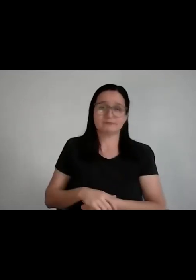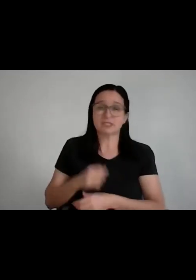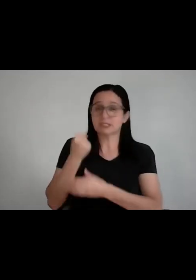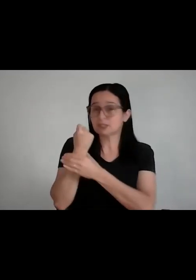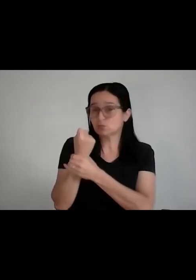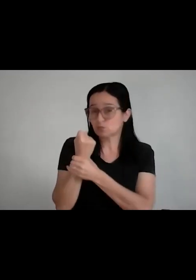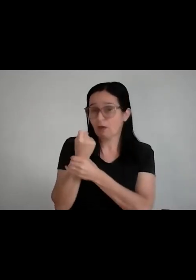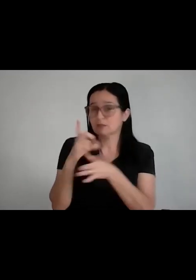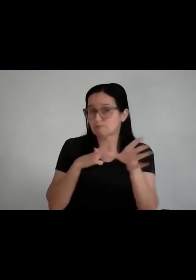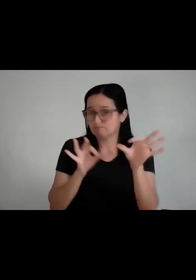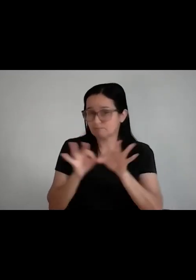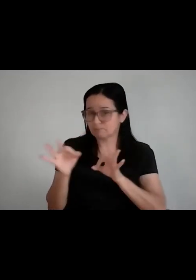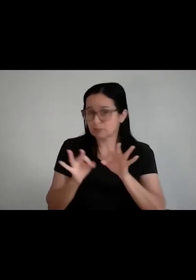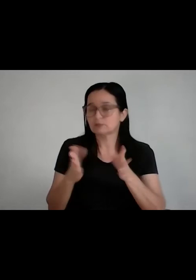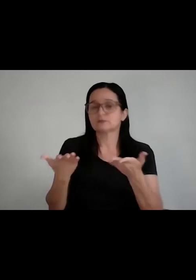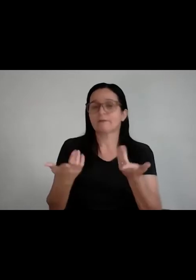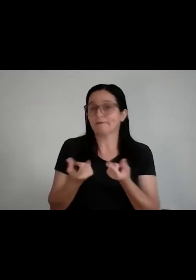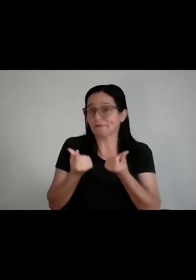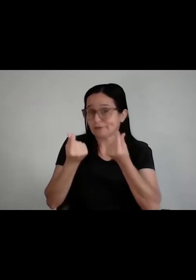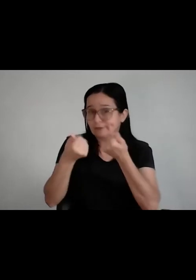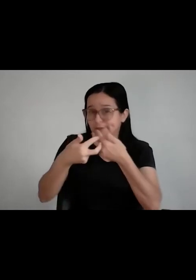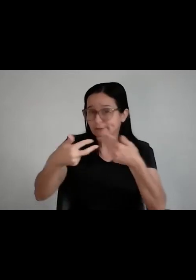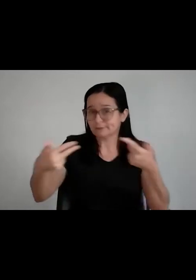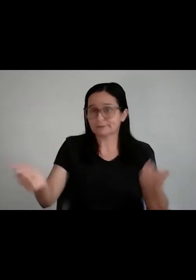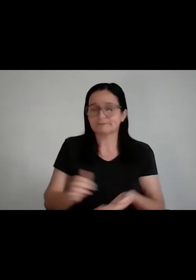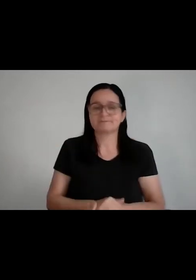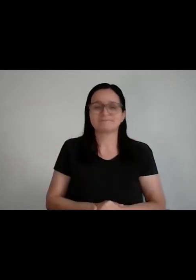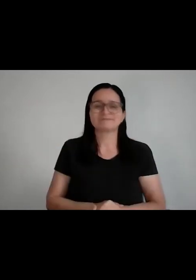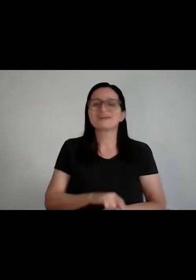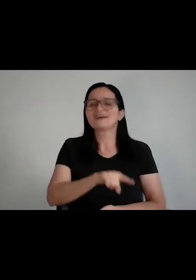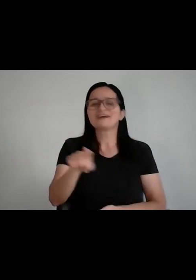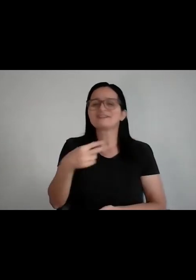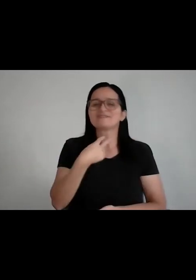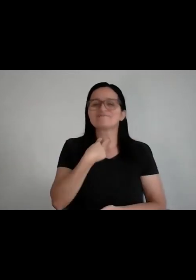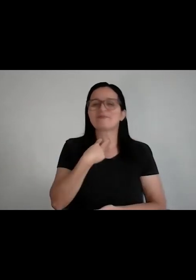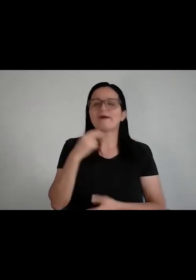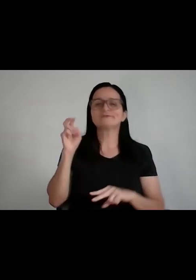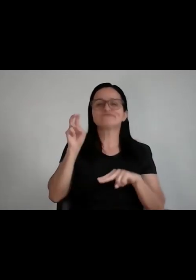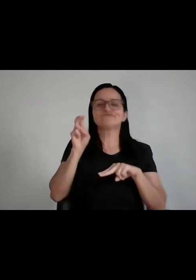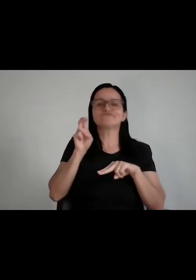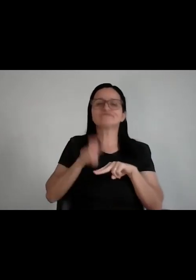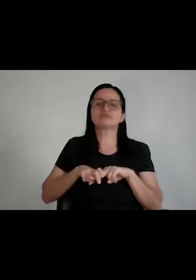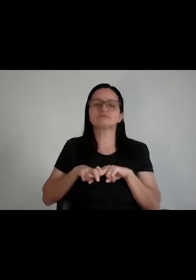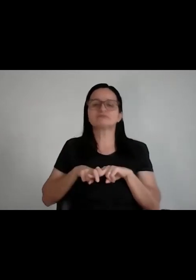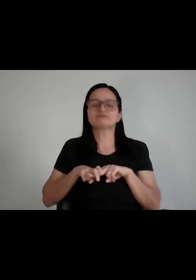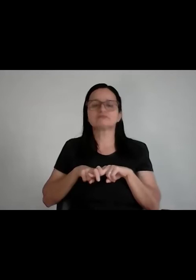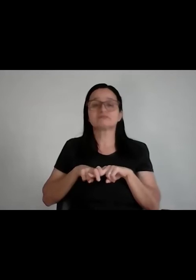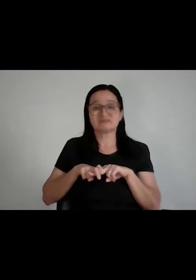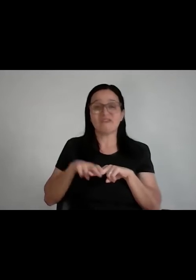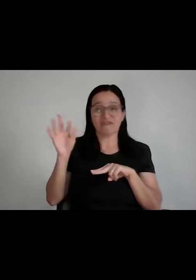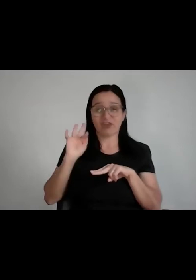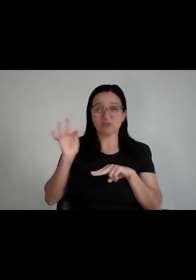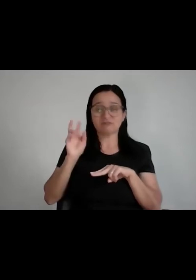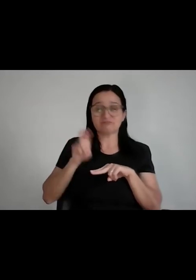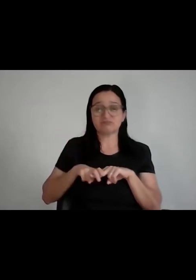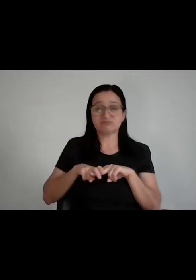fazer planejamento financeiro do evento, então o que não dá, galera, é só sentar a bunda no banco da universidade e